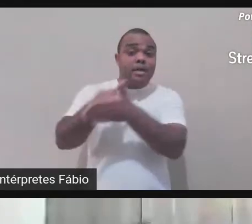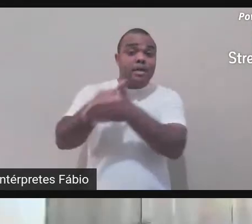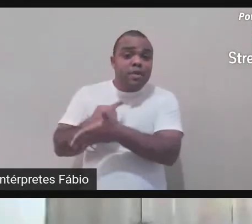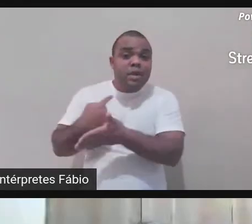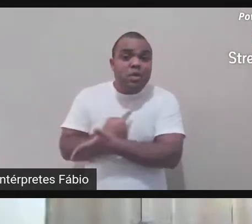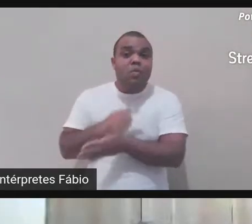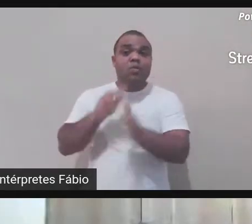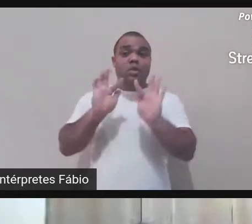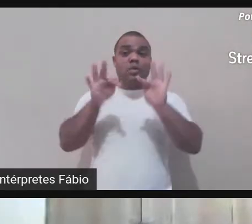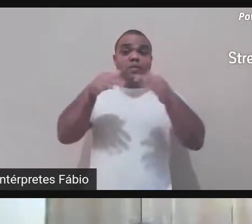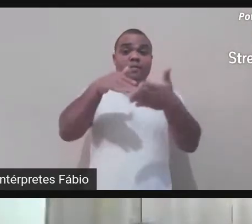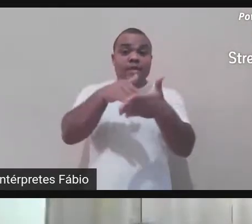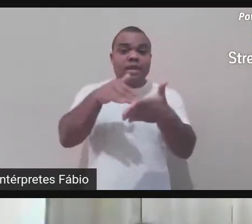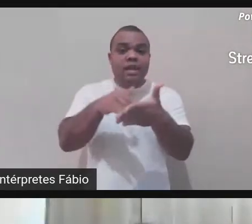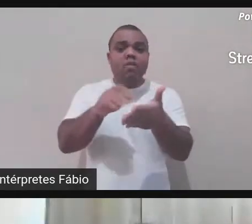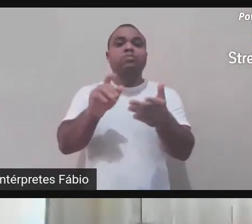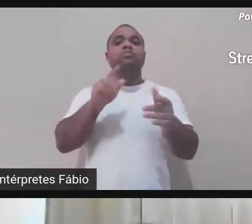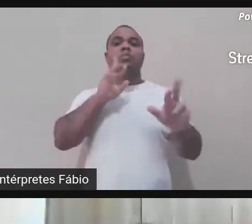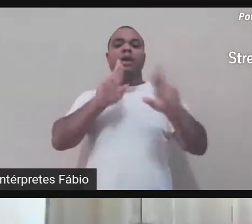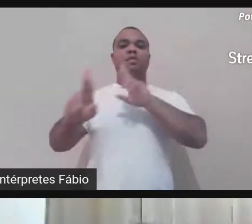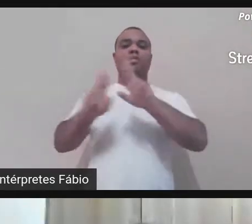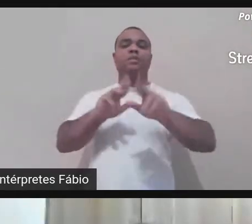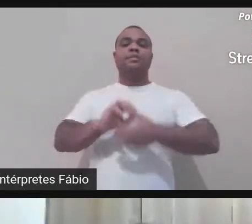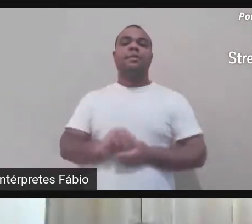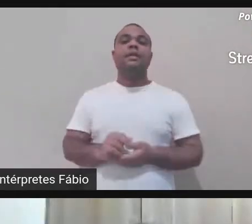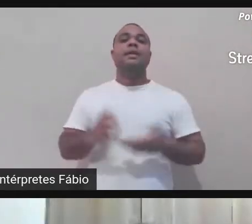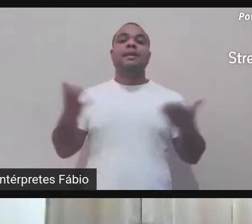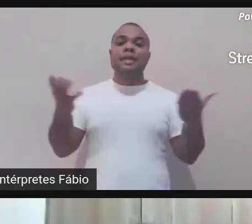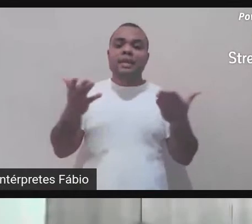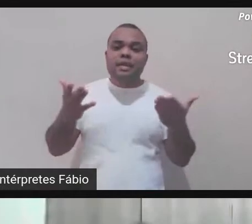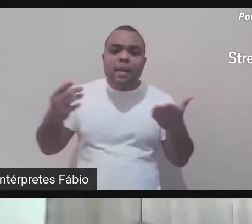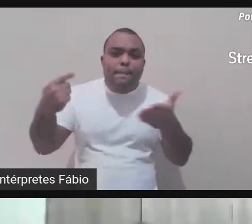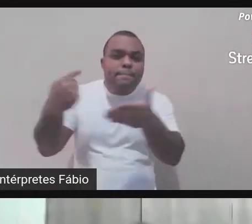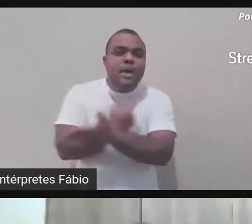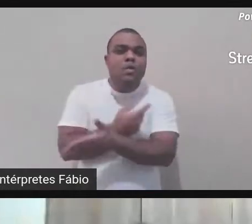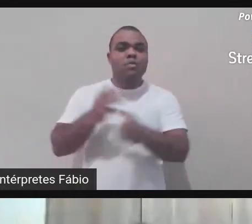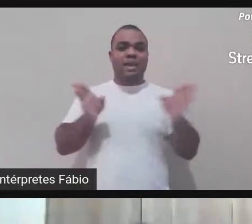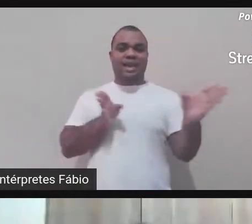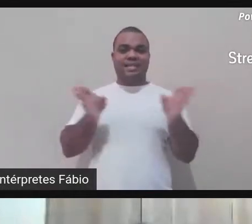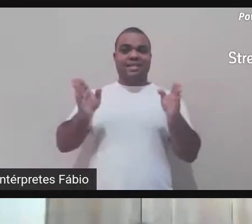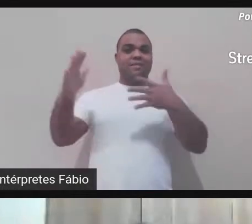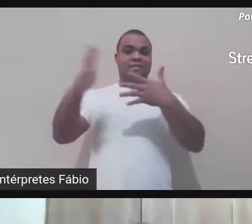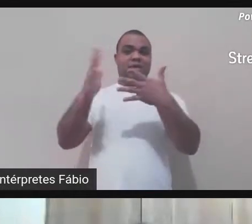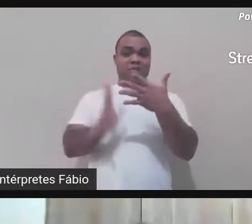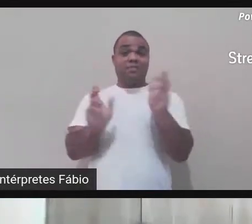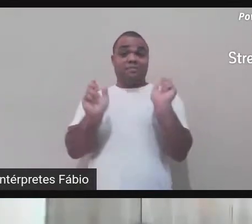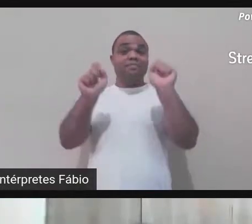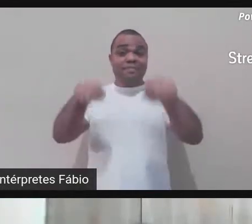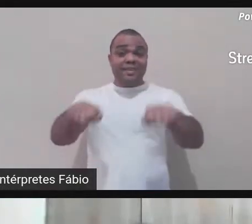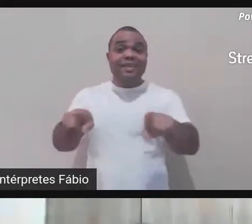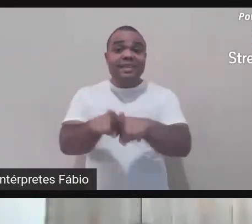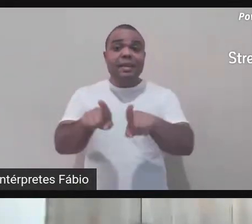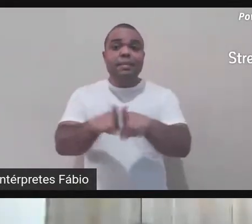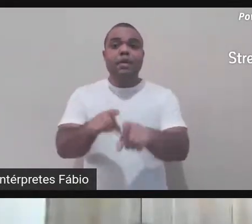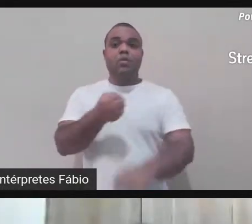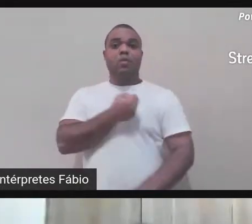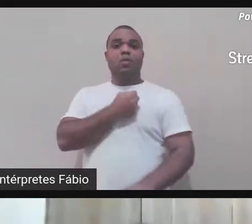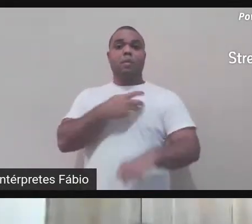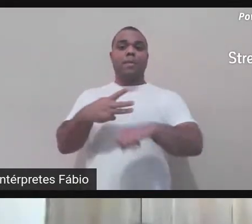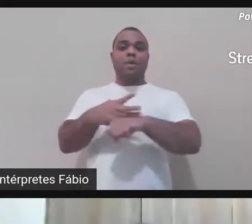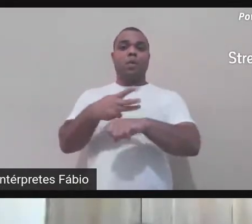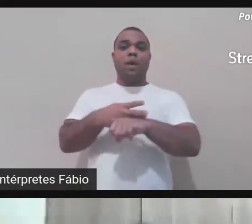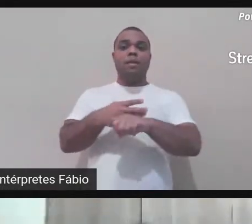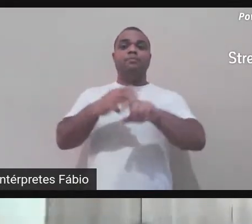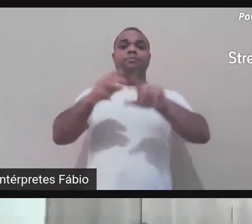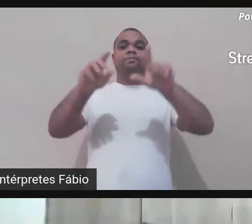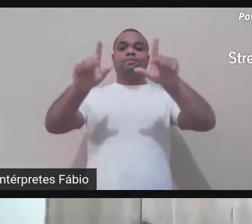língua brasileira de sinais, o número do telefone para o envio do vídeo do WhatsApp está no final da descrição do vídeo. Passo a palavra agora para